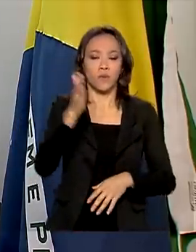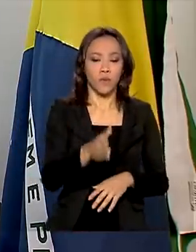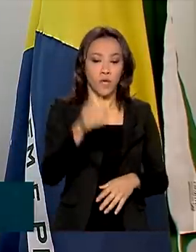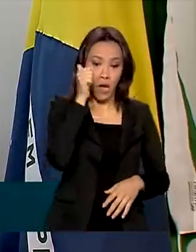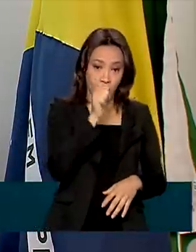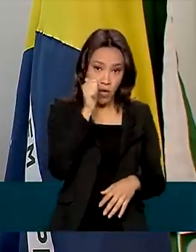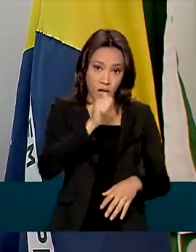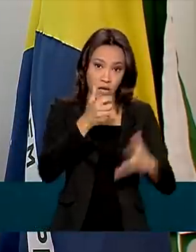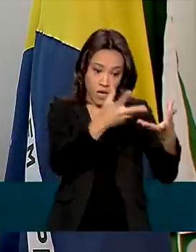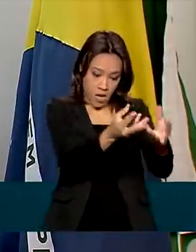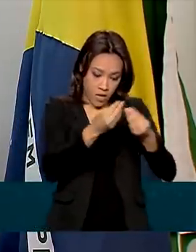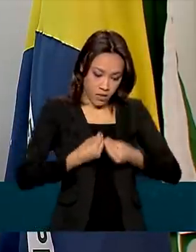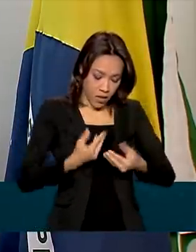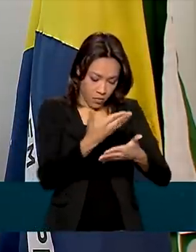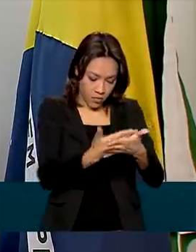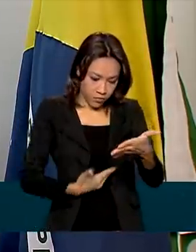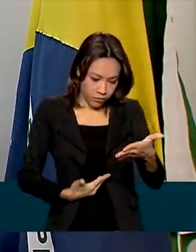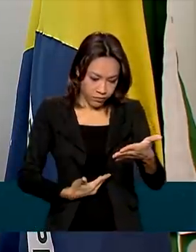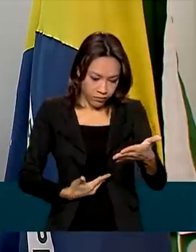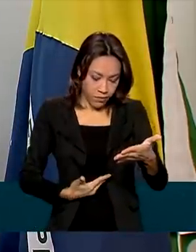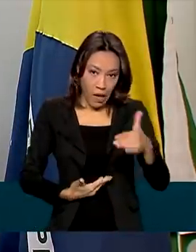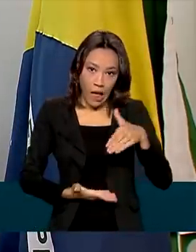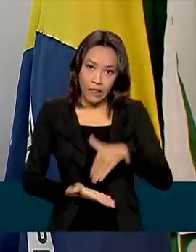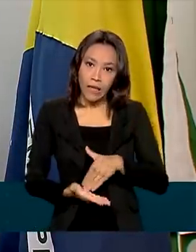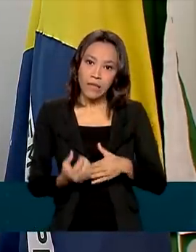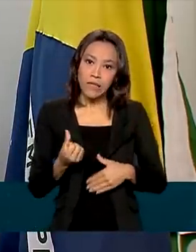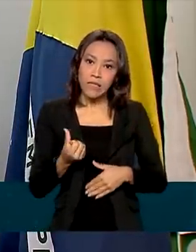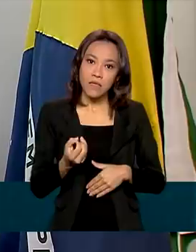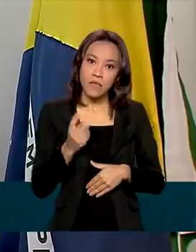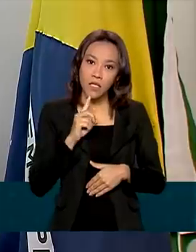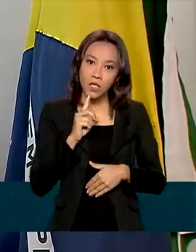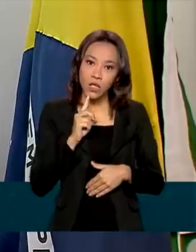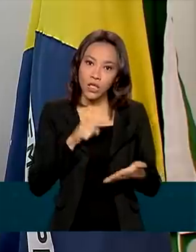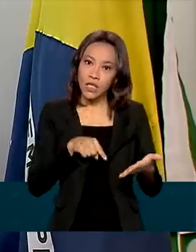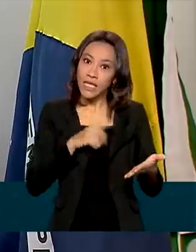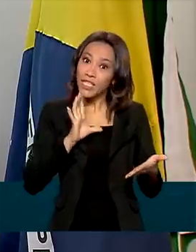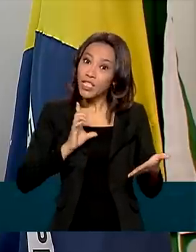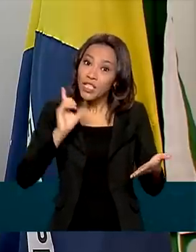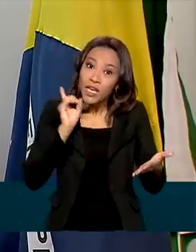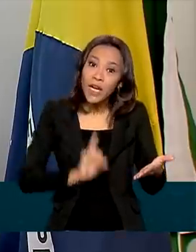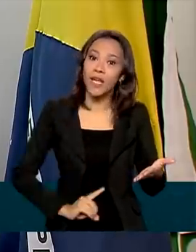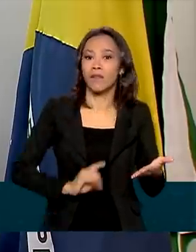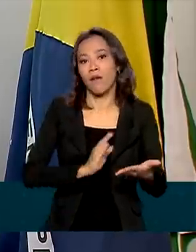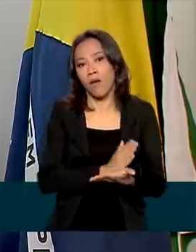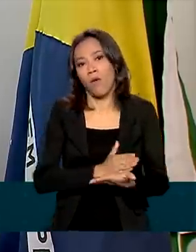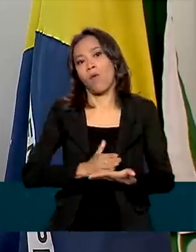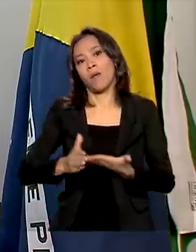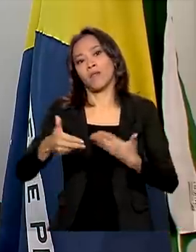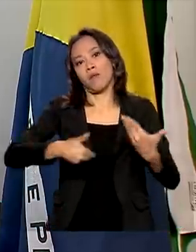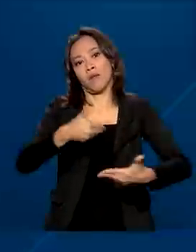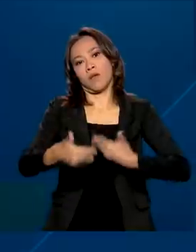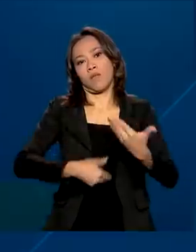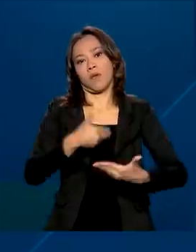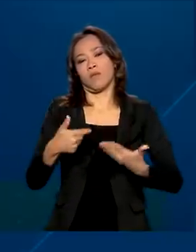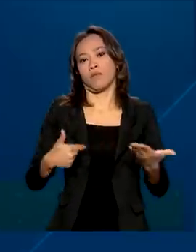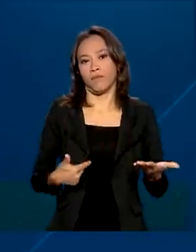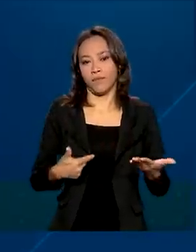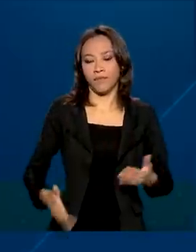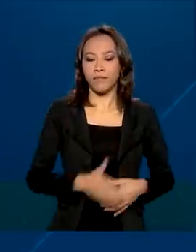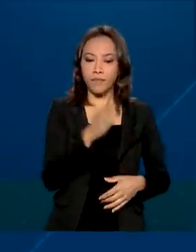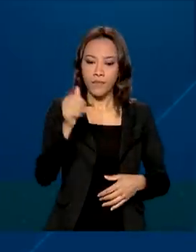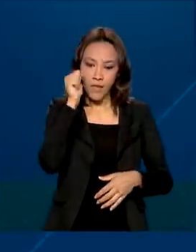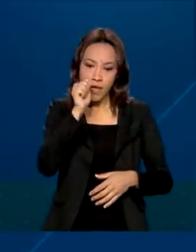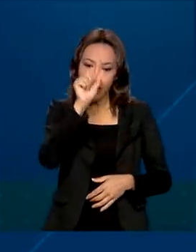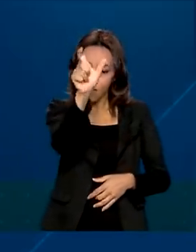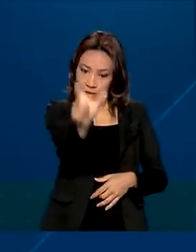recebe o diagnóstico, até 60 dias ela tem que começar, ela tem direito de começar o tratamento oncológico. Para Aline,